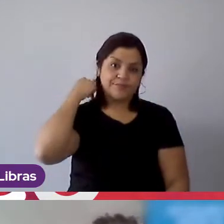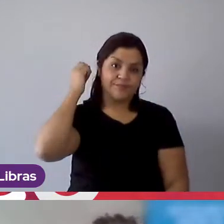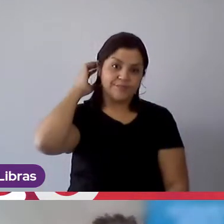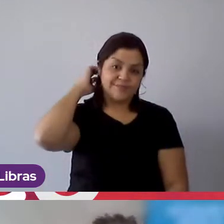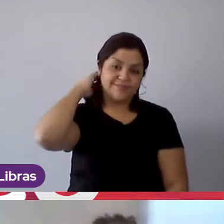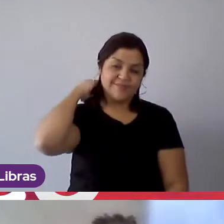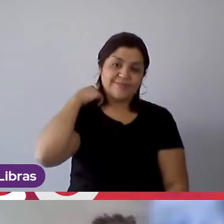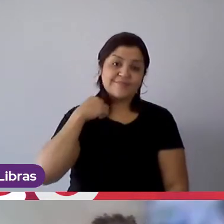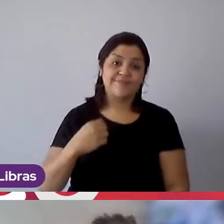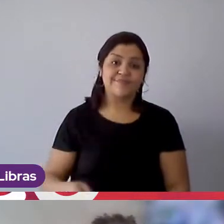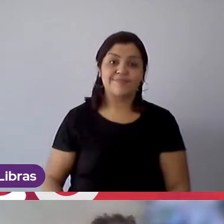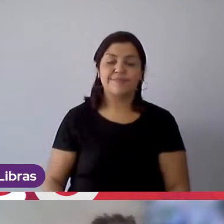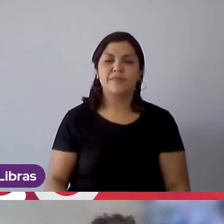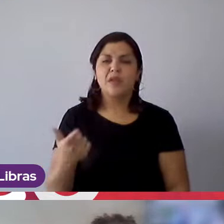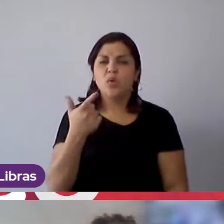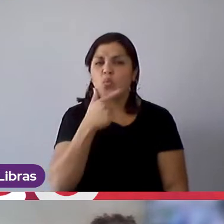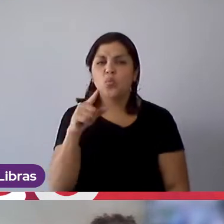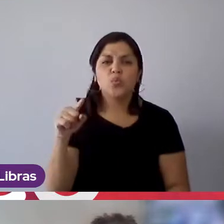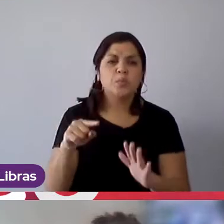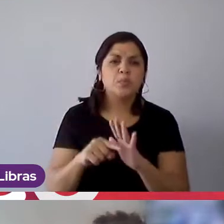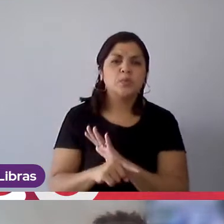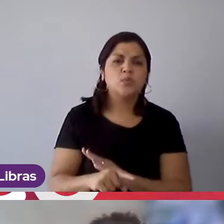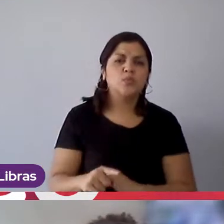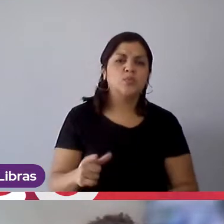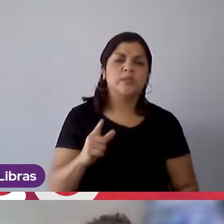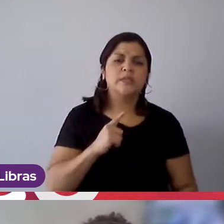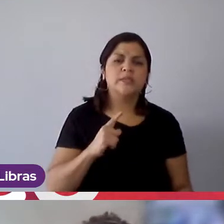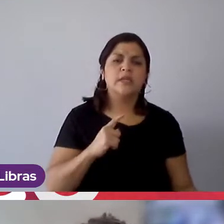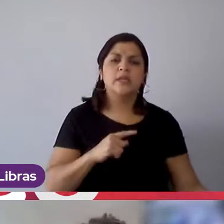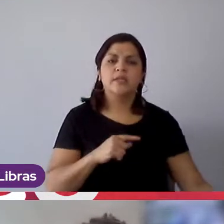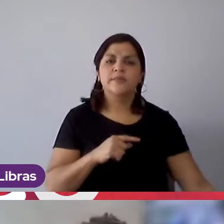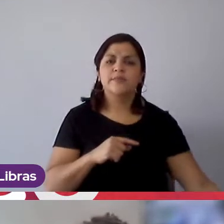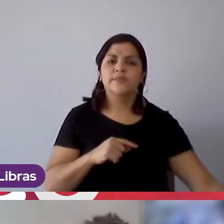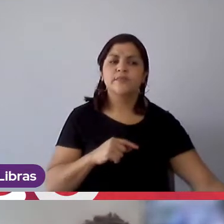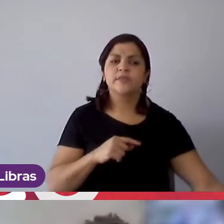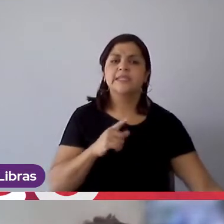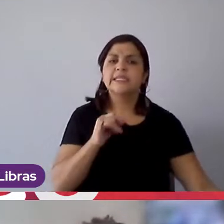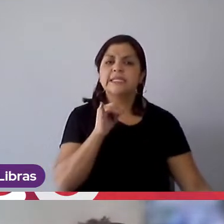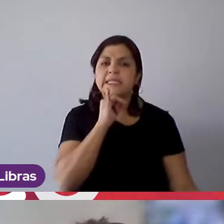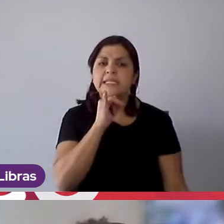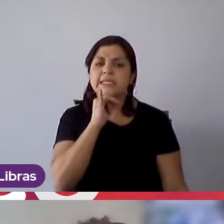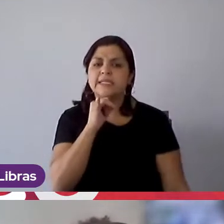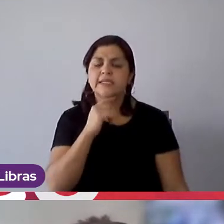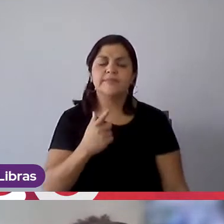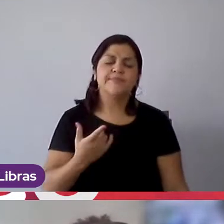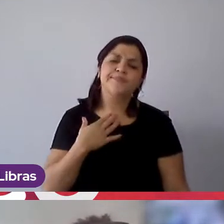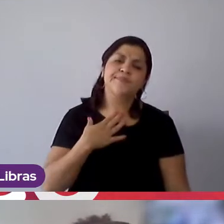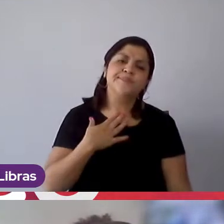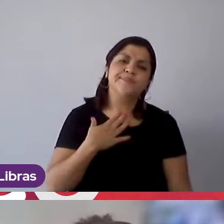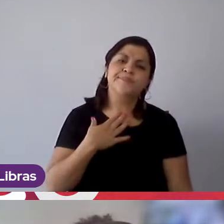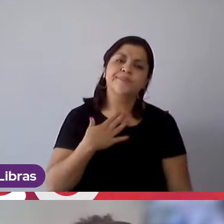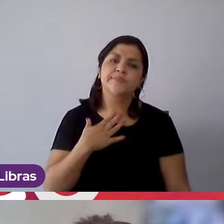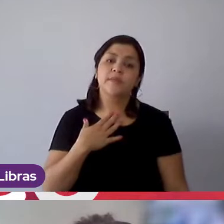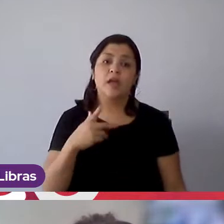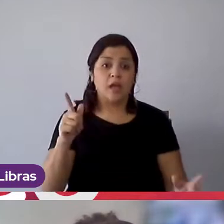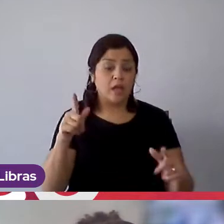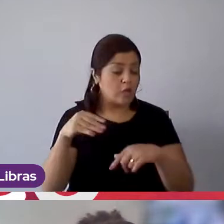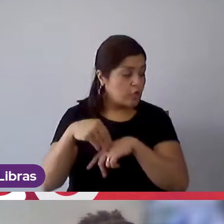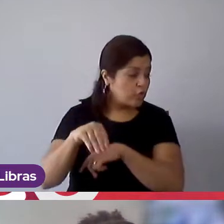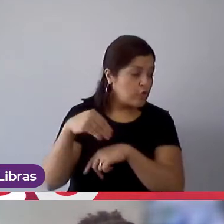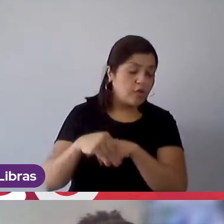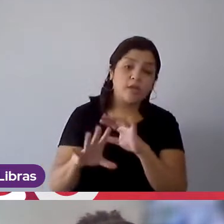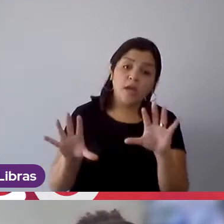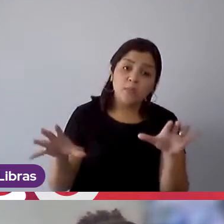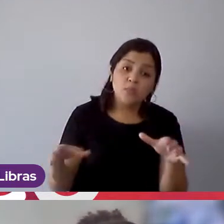e aí tem uma outra pergunta aqui, se podemos dar dicas para quem